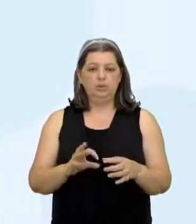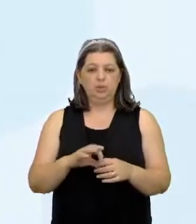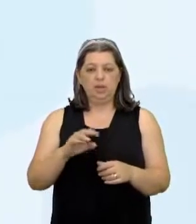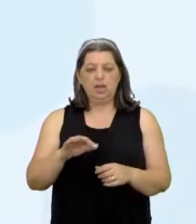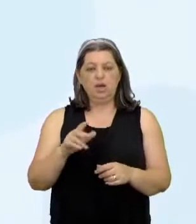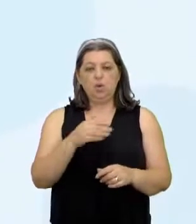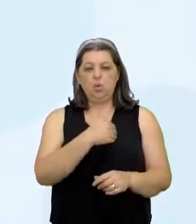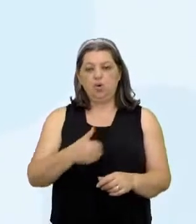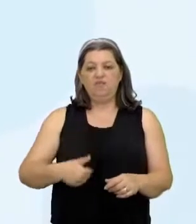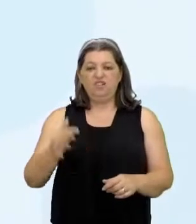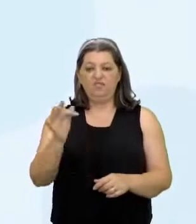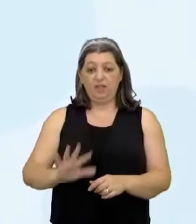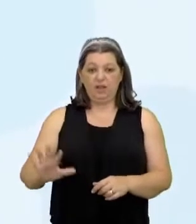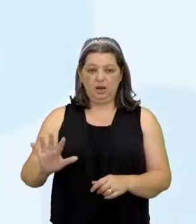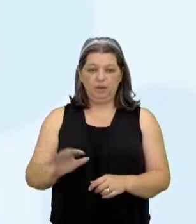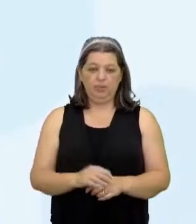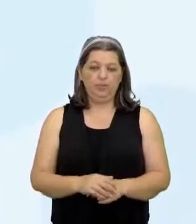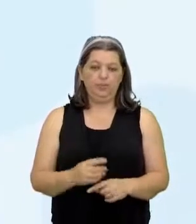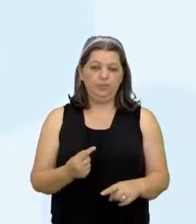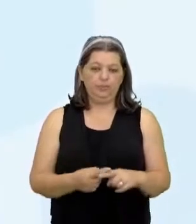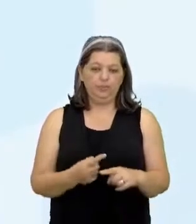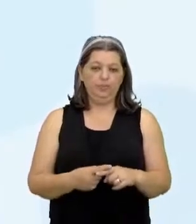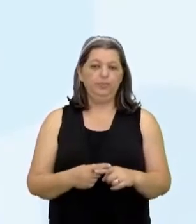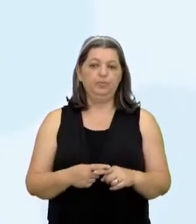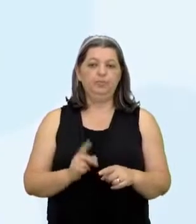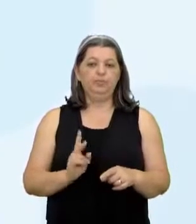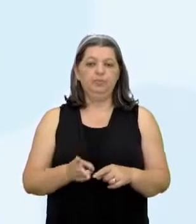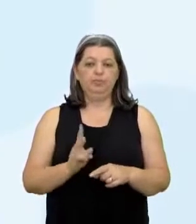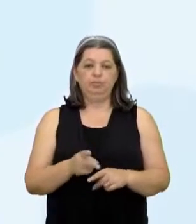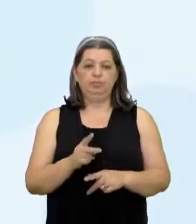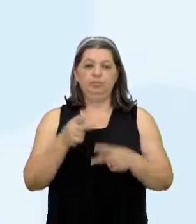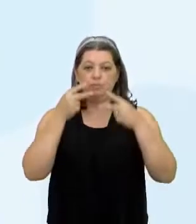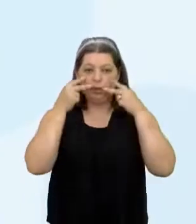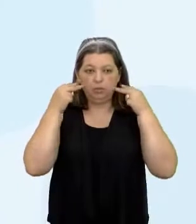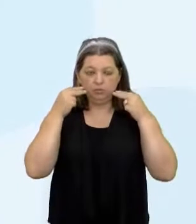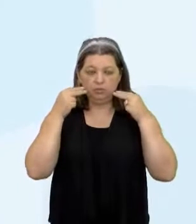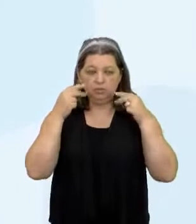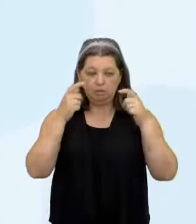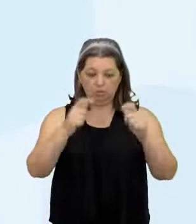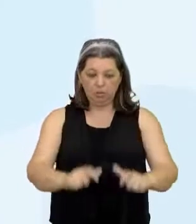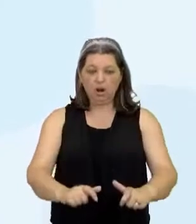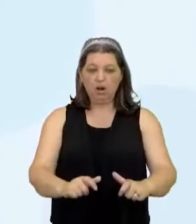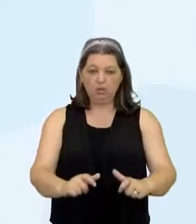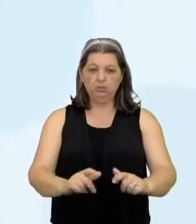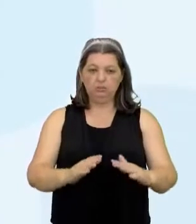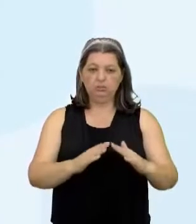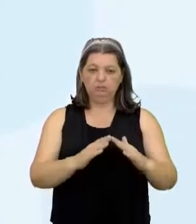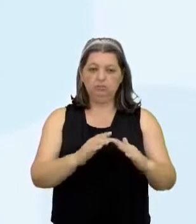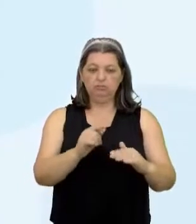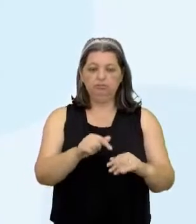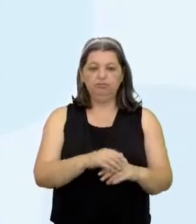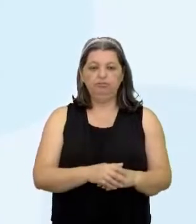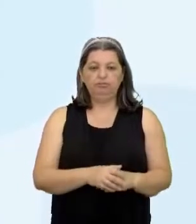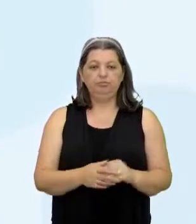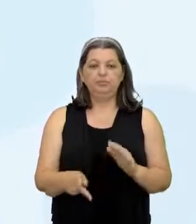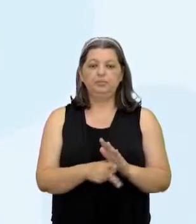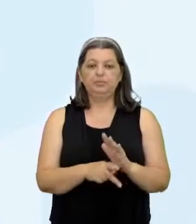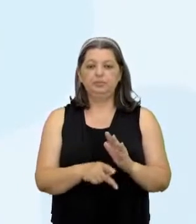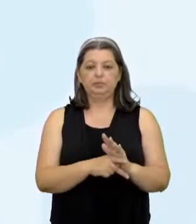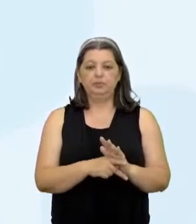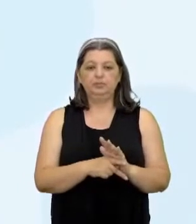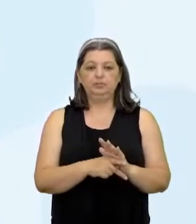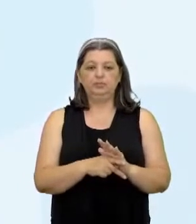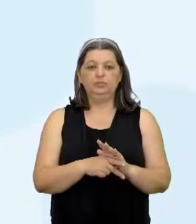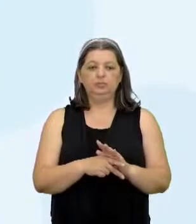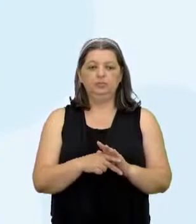federal Que se destina A posse permanente dos povos indígenas São terras que também pertencem Ao patrimônio da